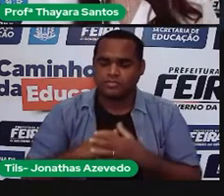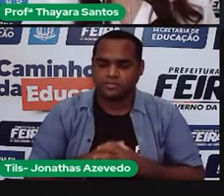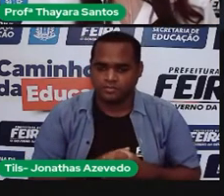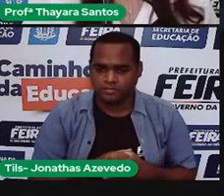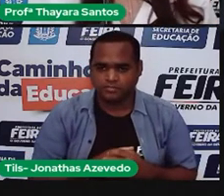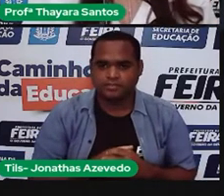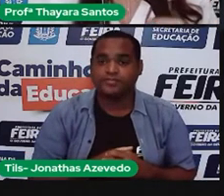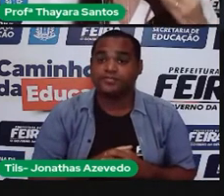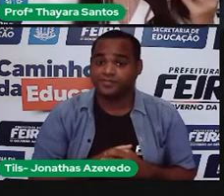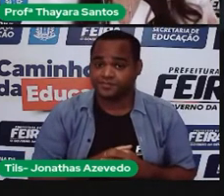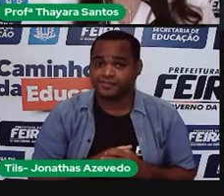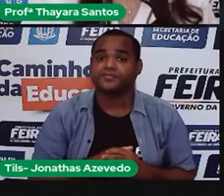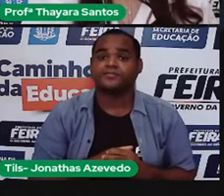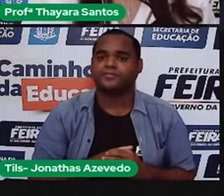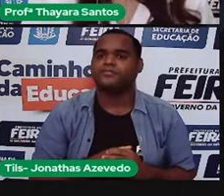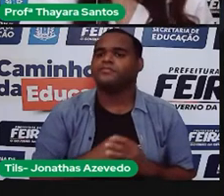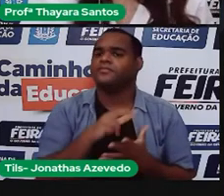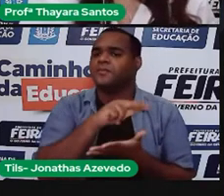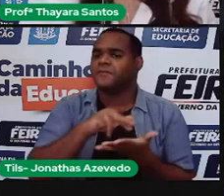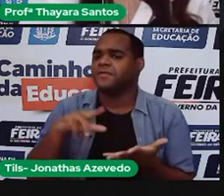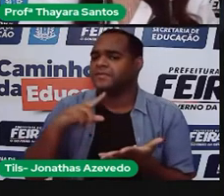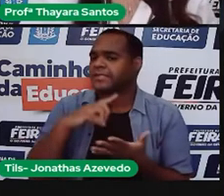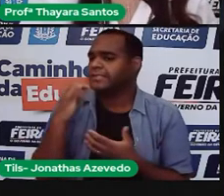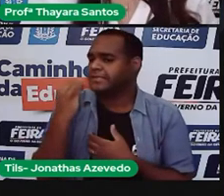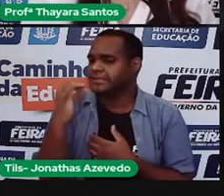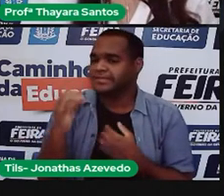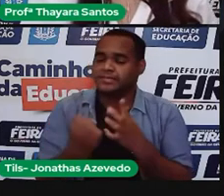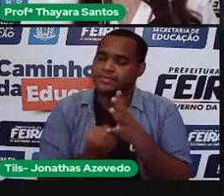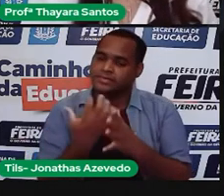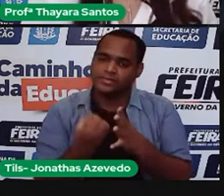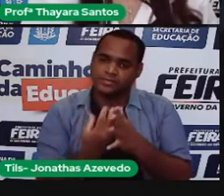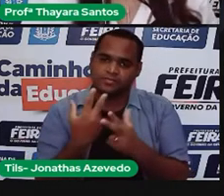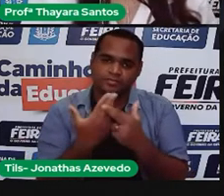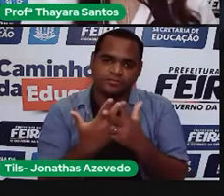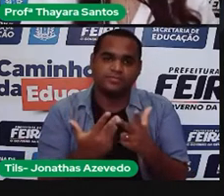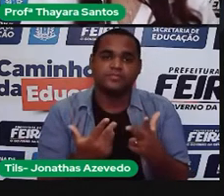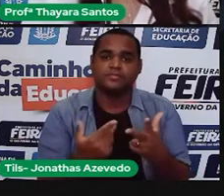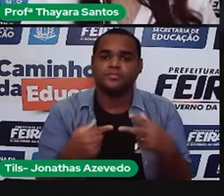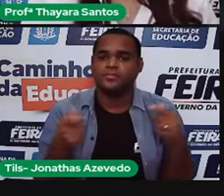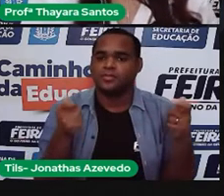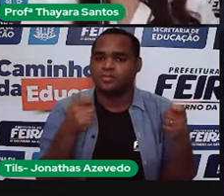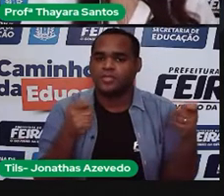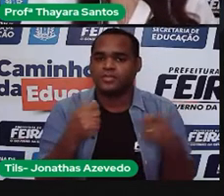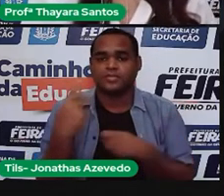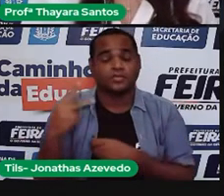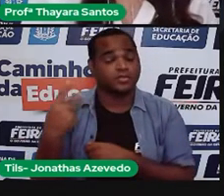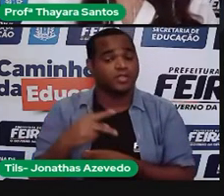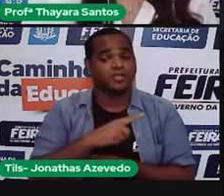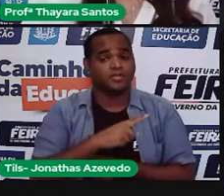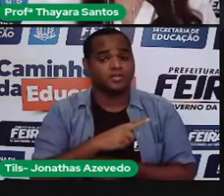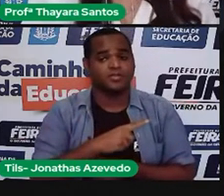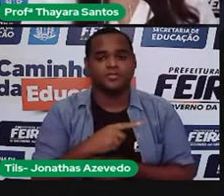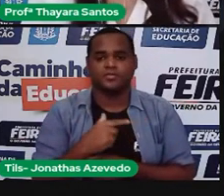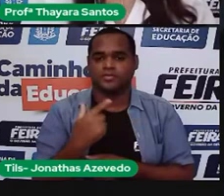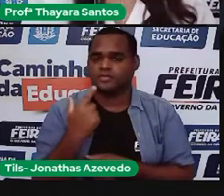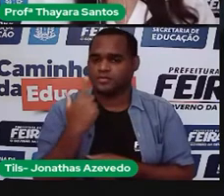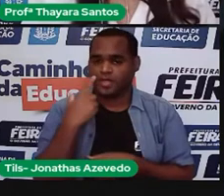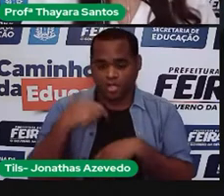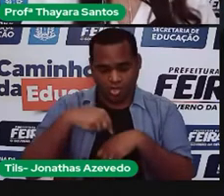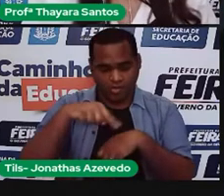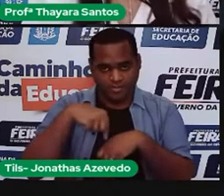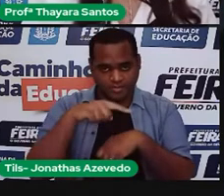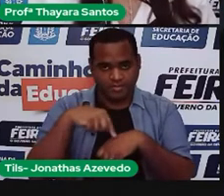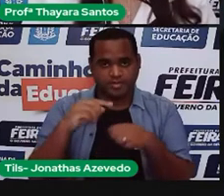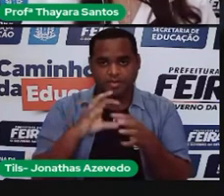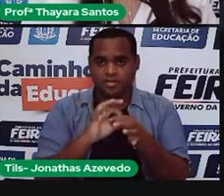quanto de energia está sendo consumida ali, a gente tem que calcular essa potência pelo número de horas que aquele equipamento